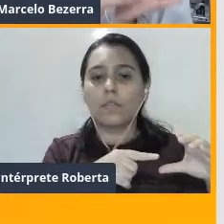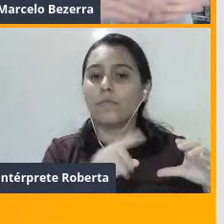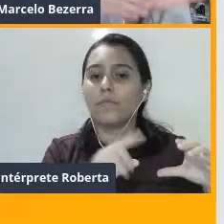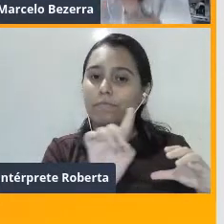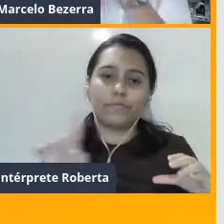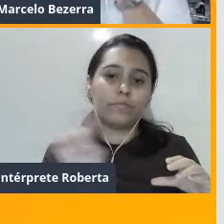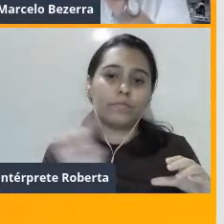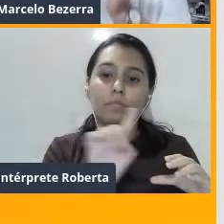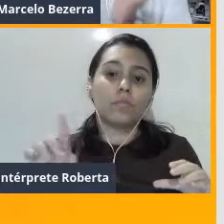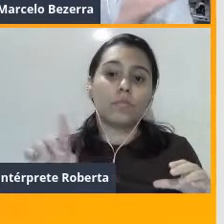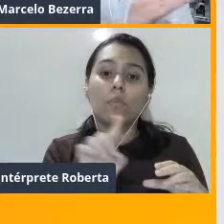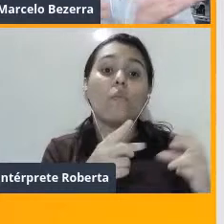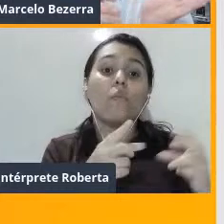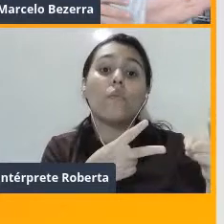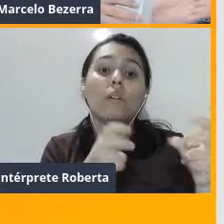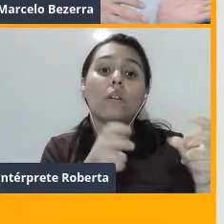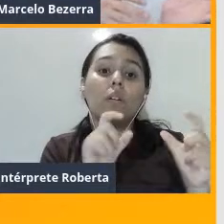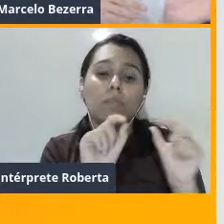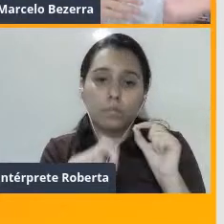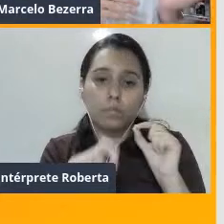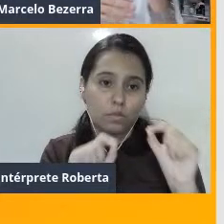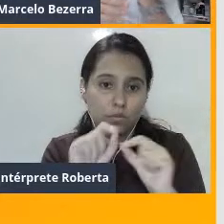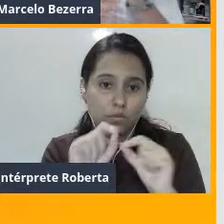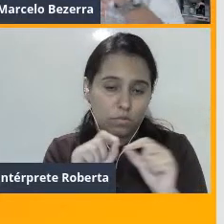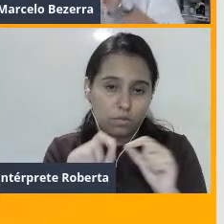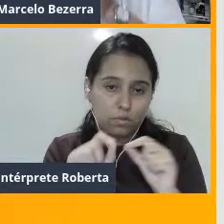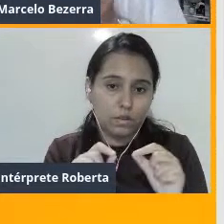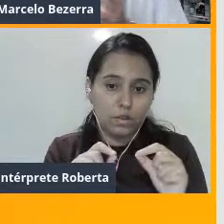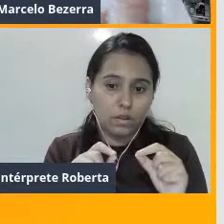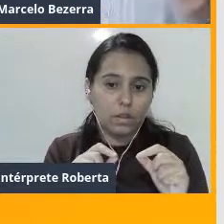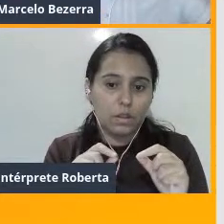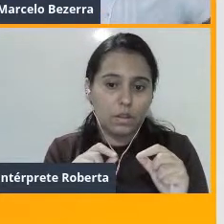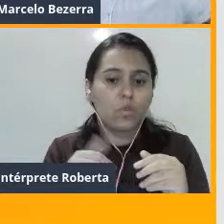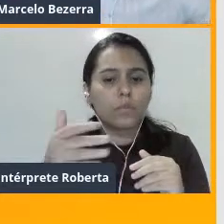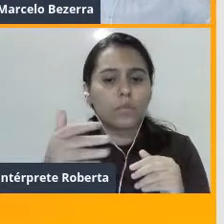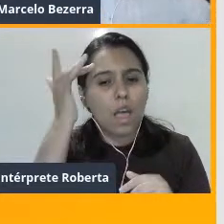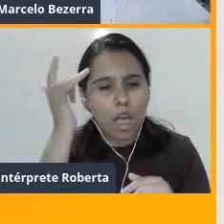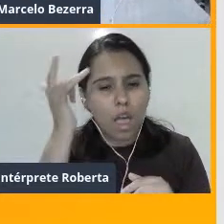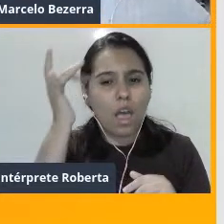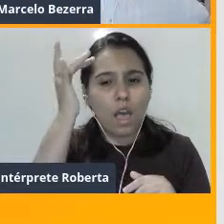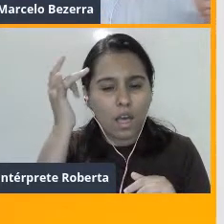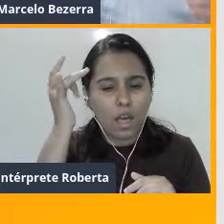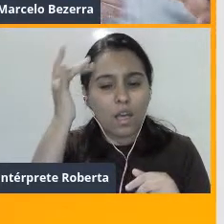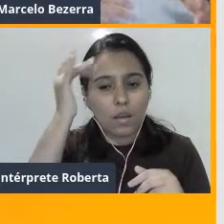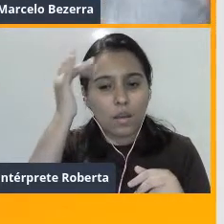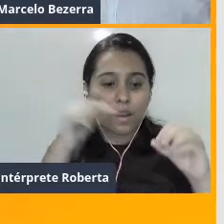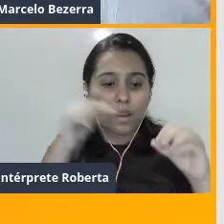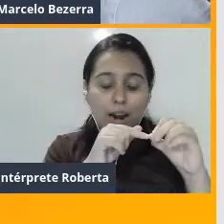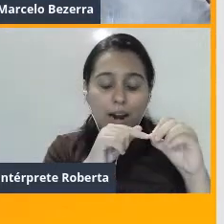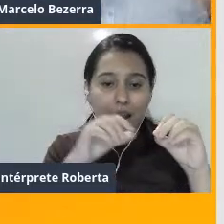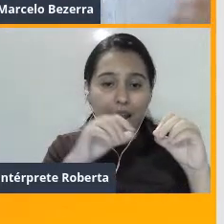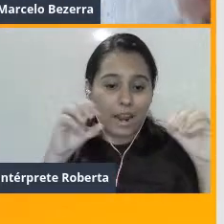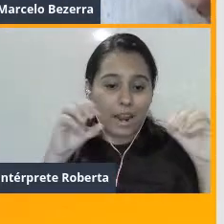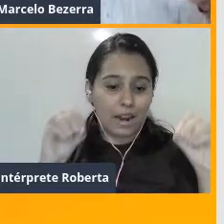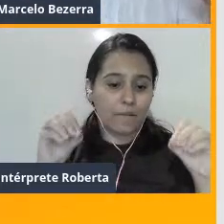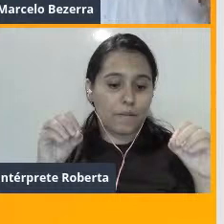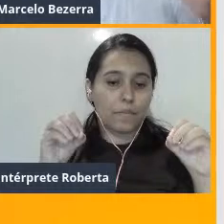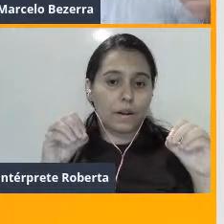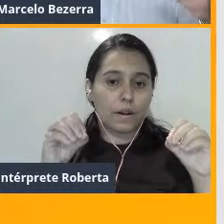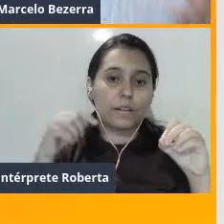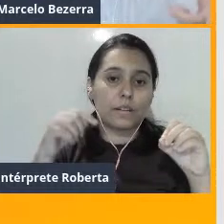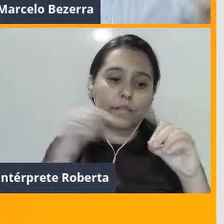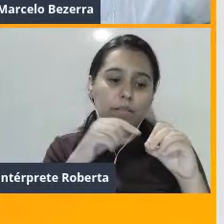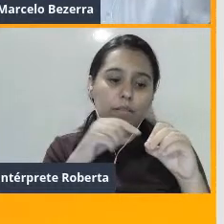percebido que o ovário, à medida que os dias vão passando, mesmo dentro de um ciclo ovariano, aqueles